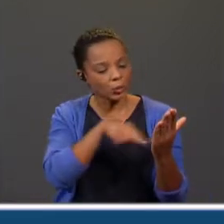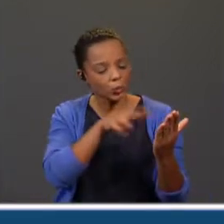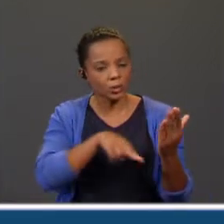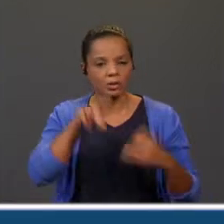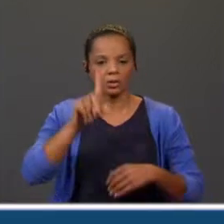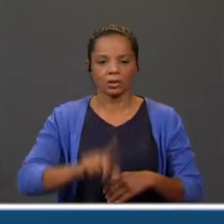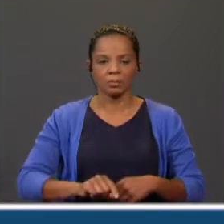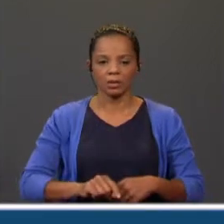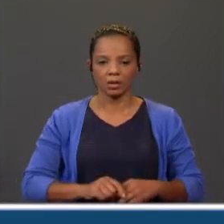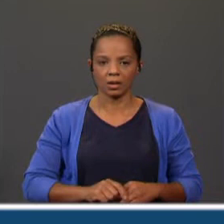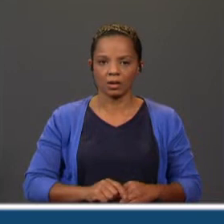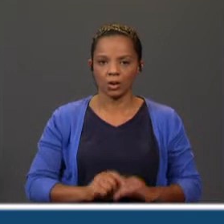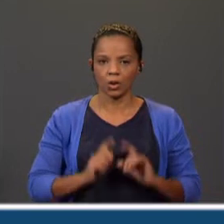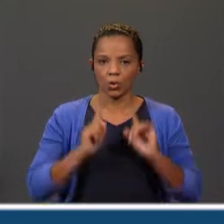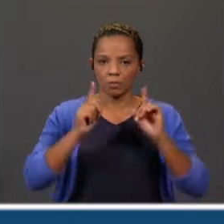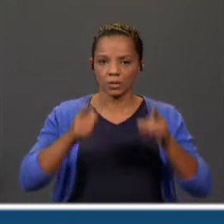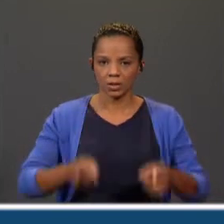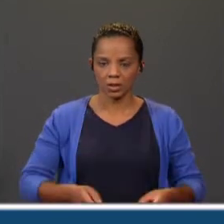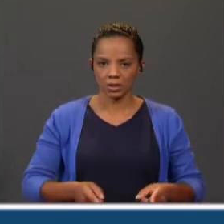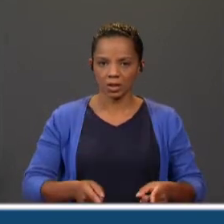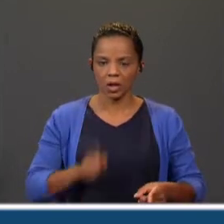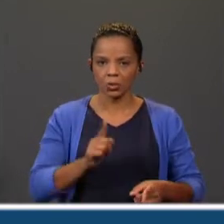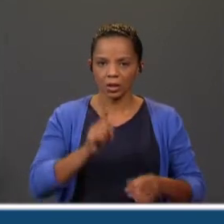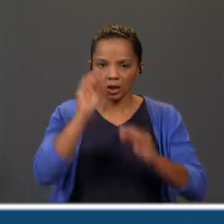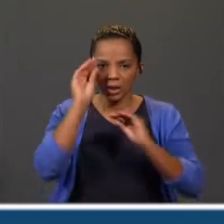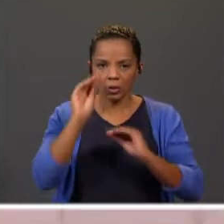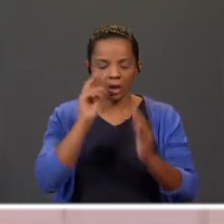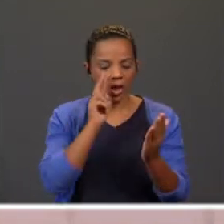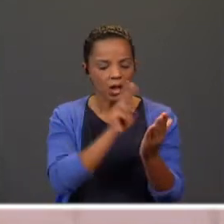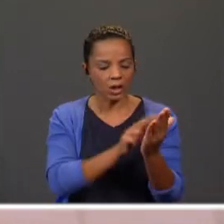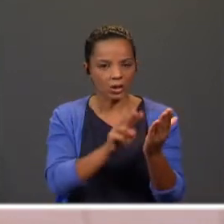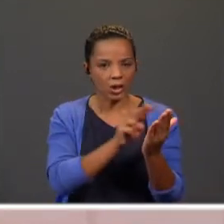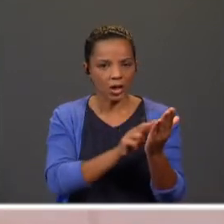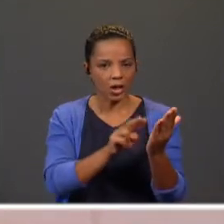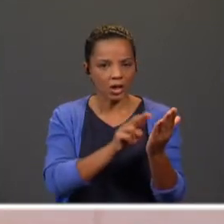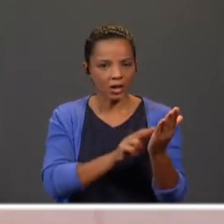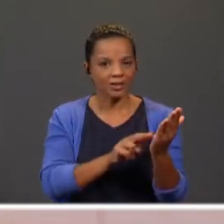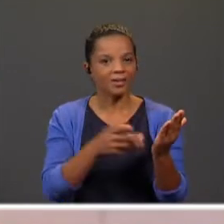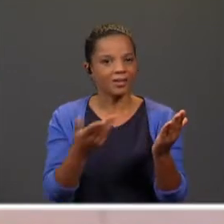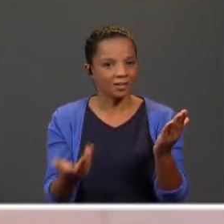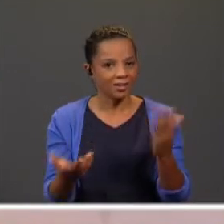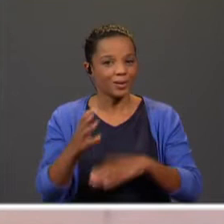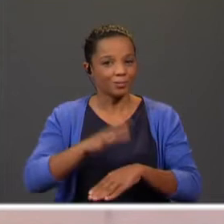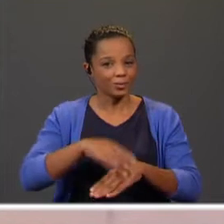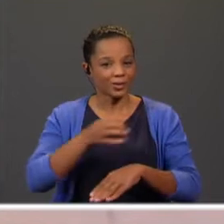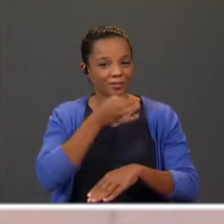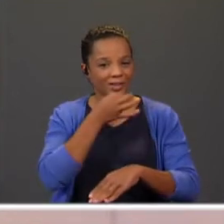iniciação à educação literária. Por isso é que vamos falar nos